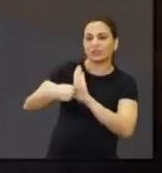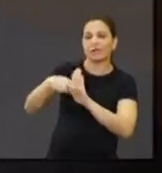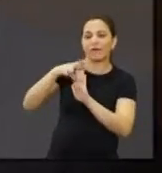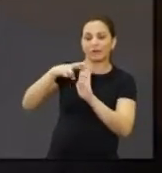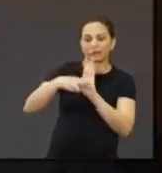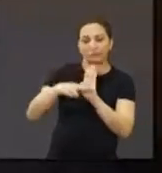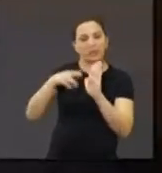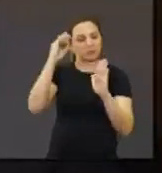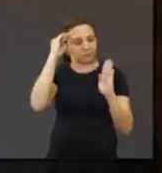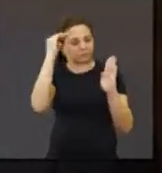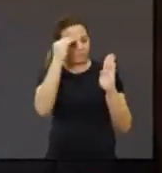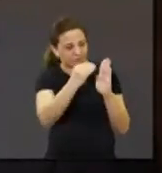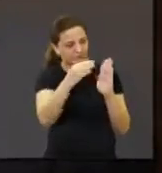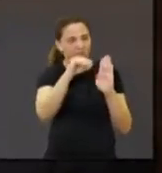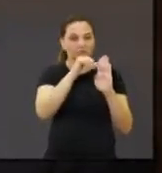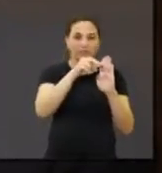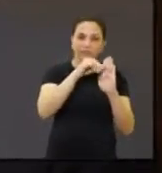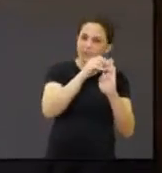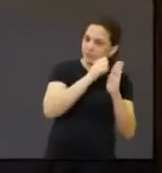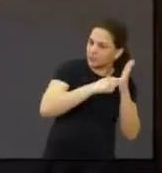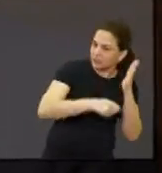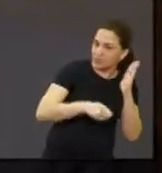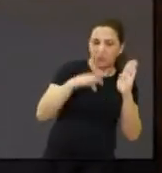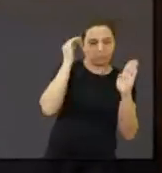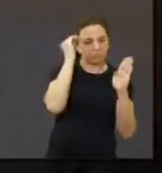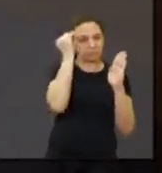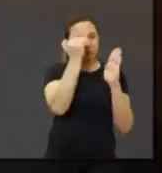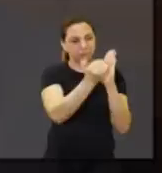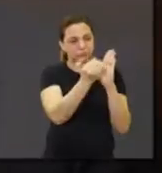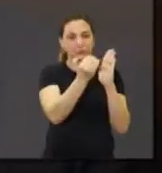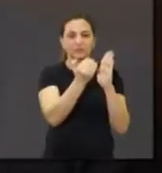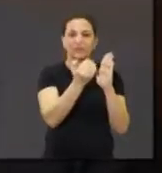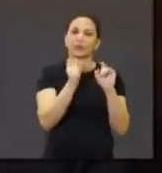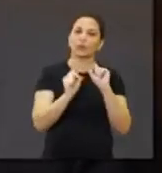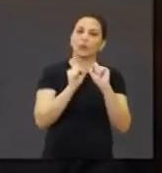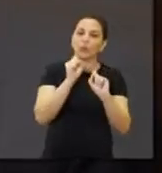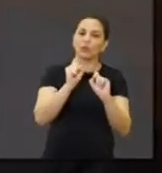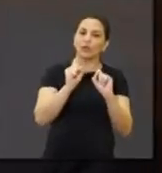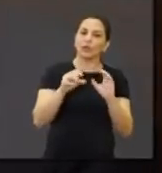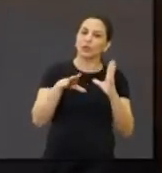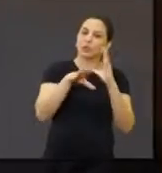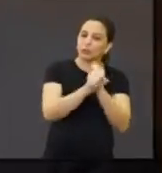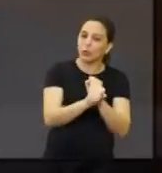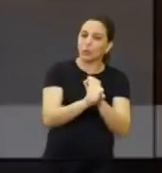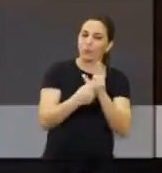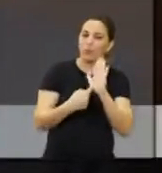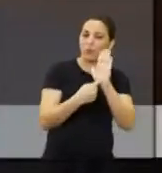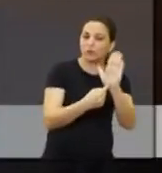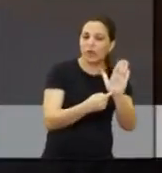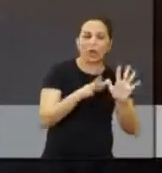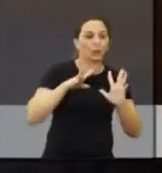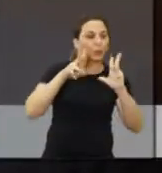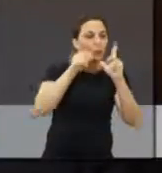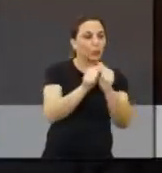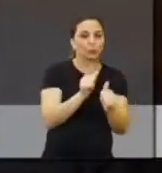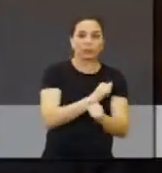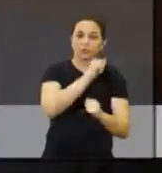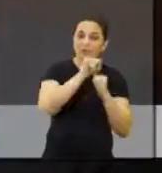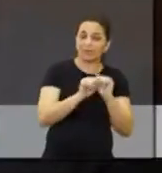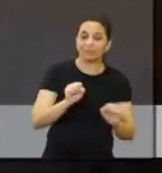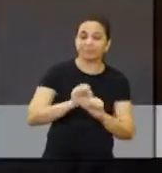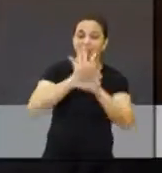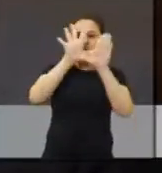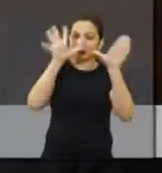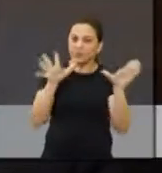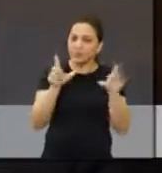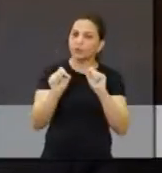regimento, está escrito na Constituição, colocar as contas na internet, fazer aquilo que todo mundo tem que